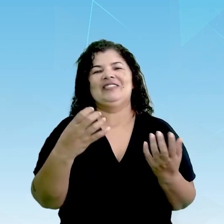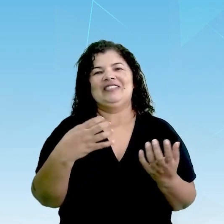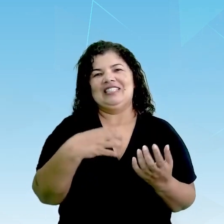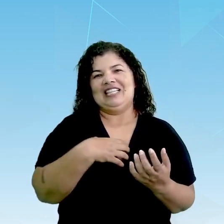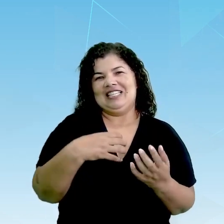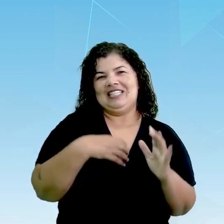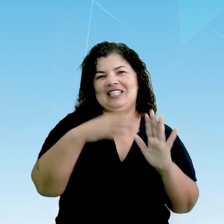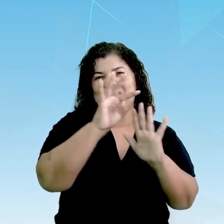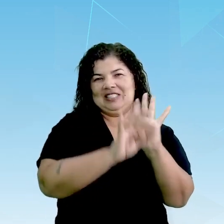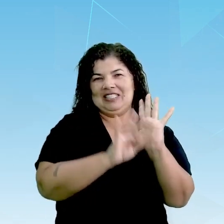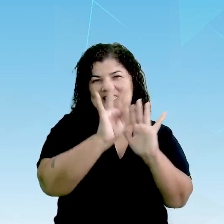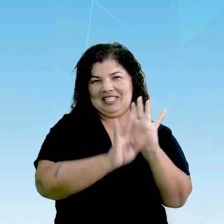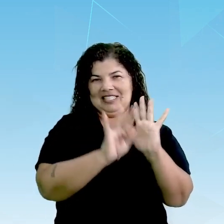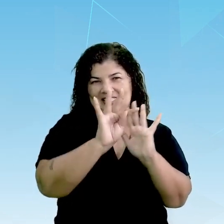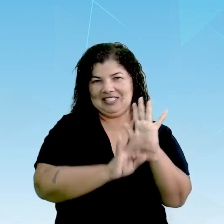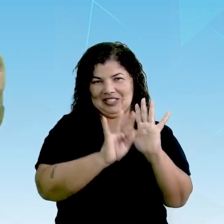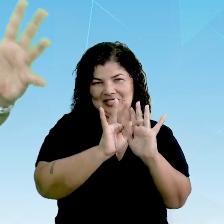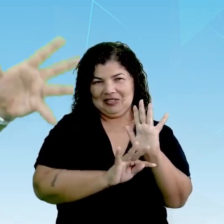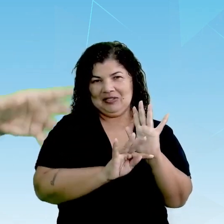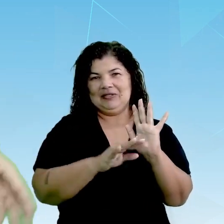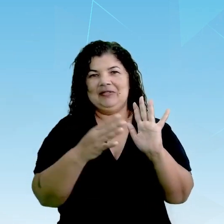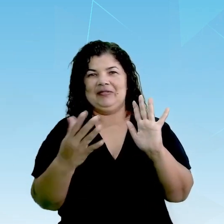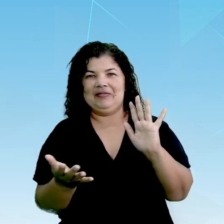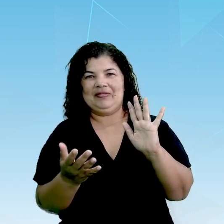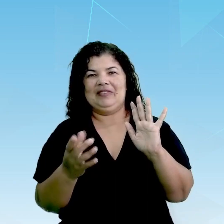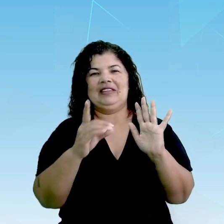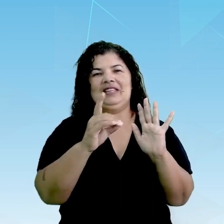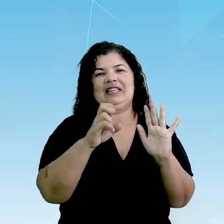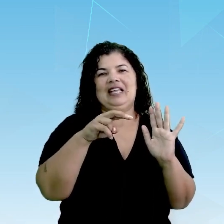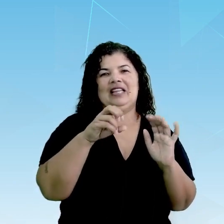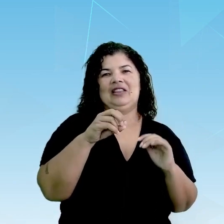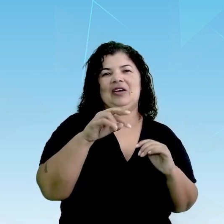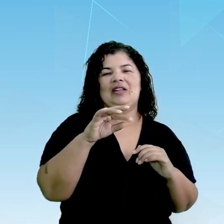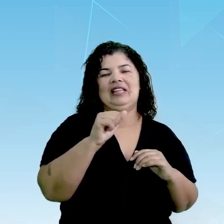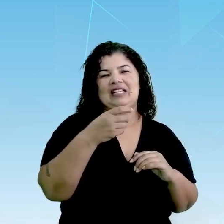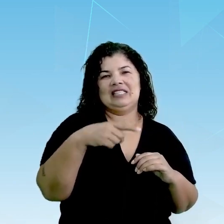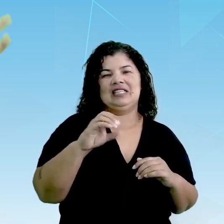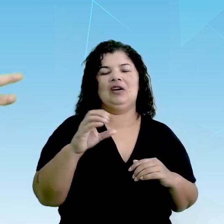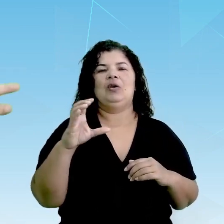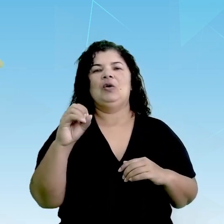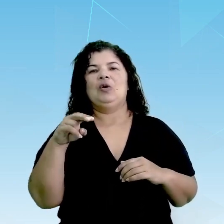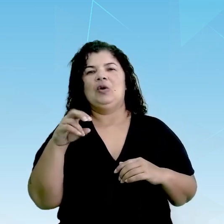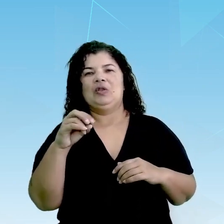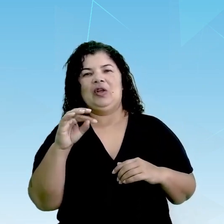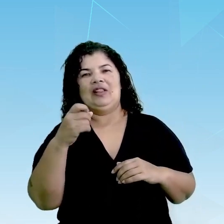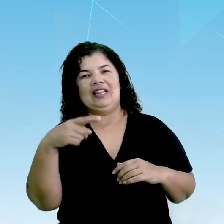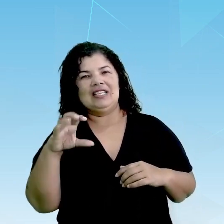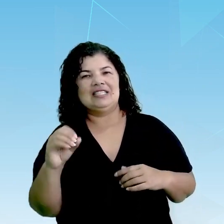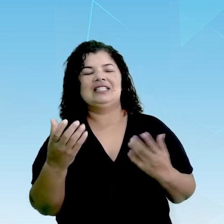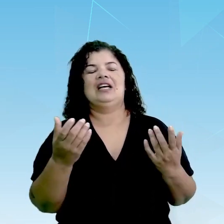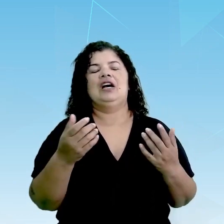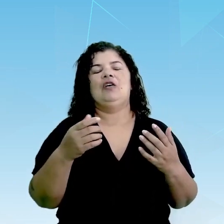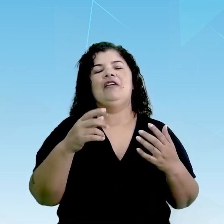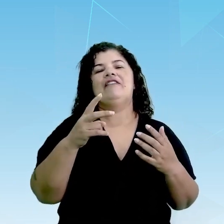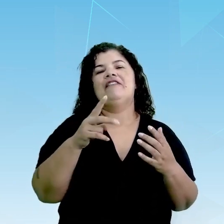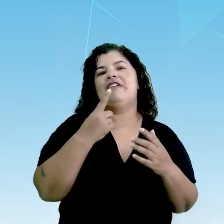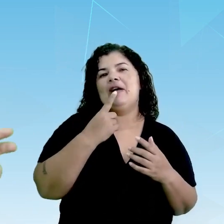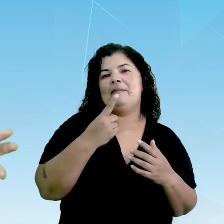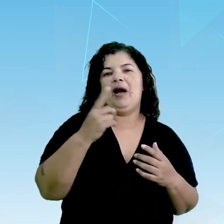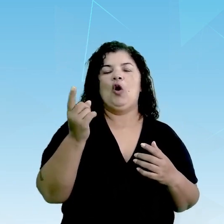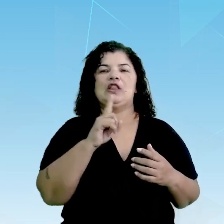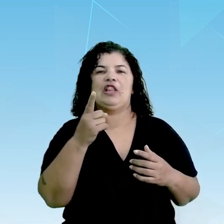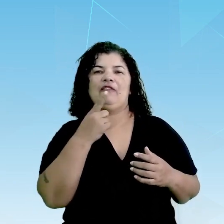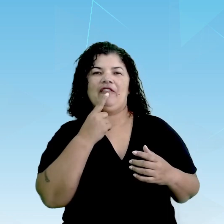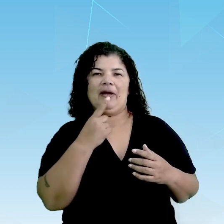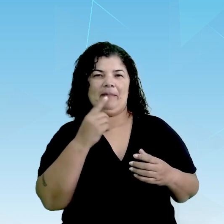os seus sentidos. Vamos conhecer denotação, conotação, o elemento verbal, o elemento não verbal, dentro